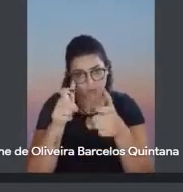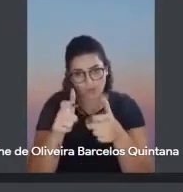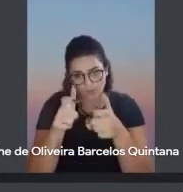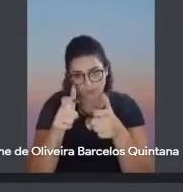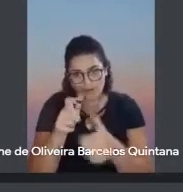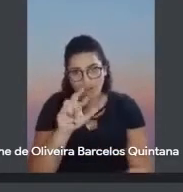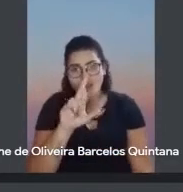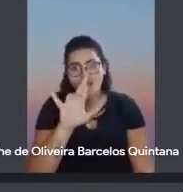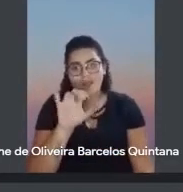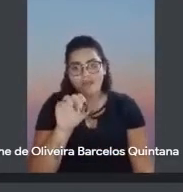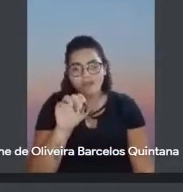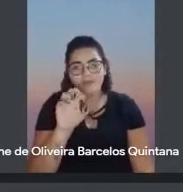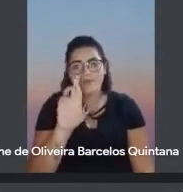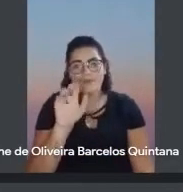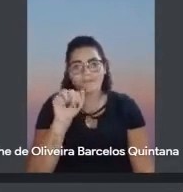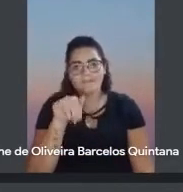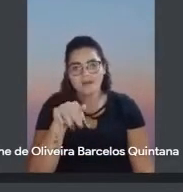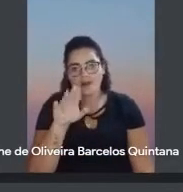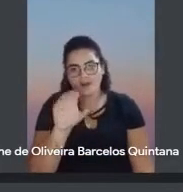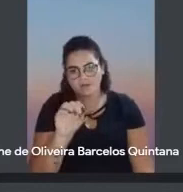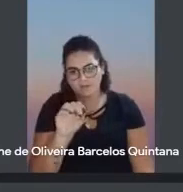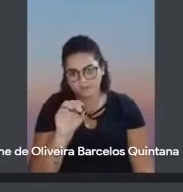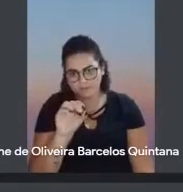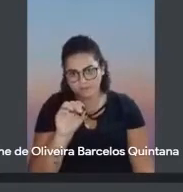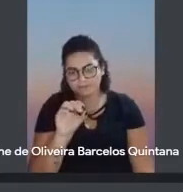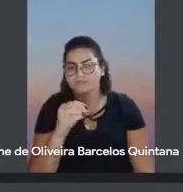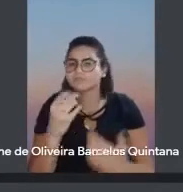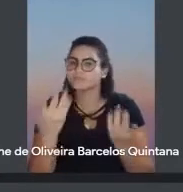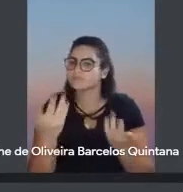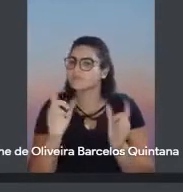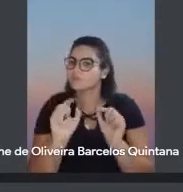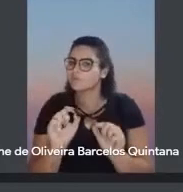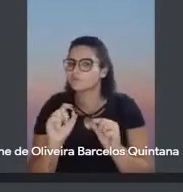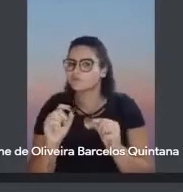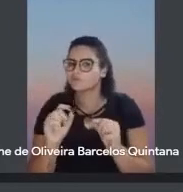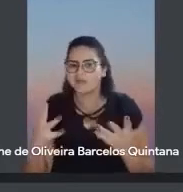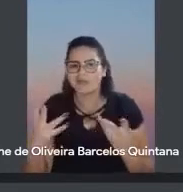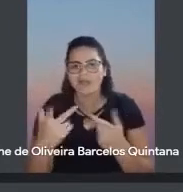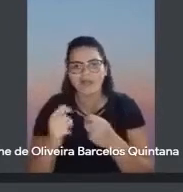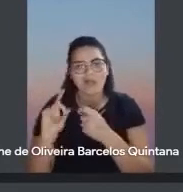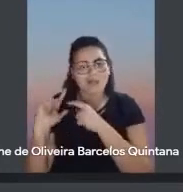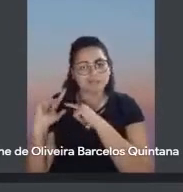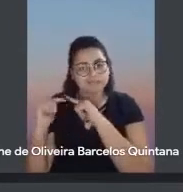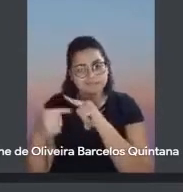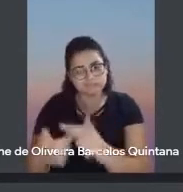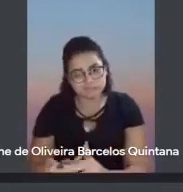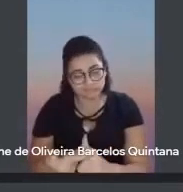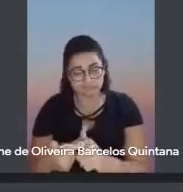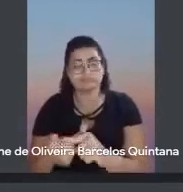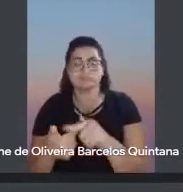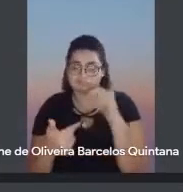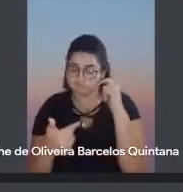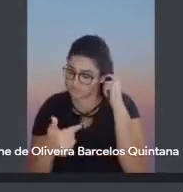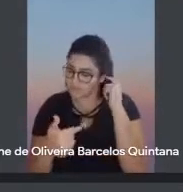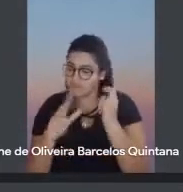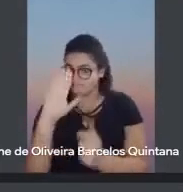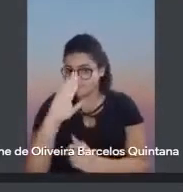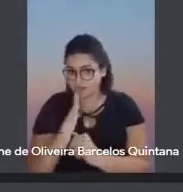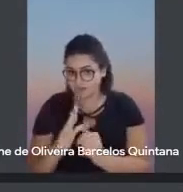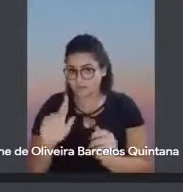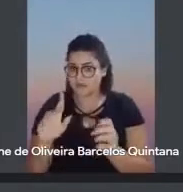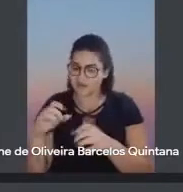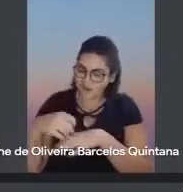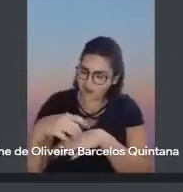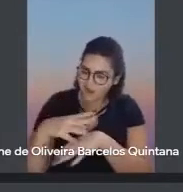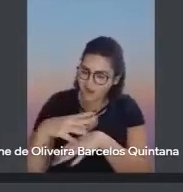Enfim, então, ele tem esse sentido, assim, de levar um clássico brasileiro para a sala de aula. E eu estou,